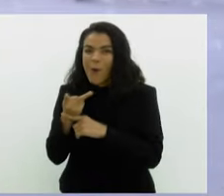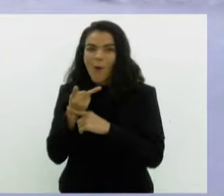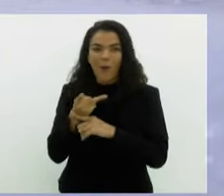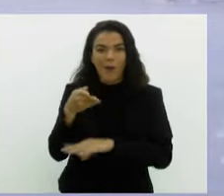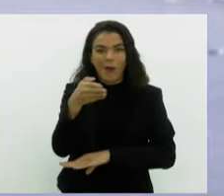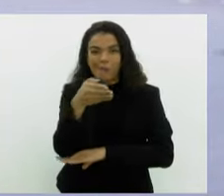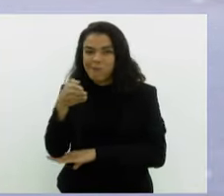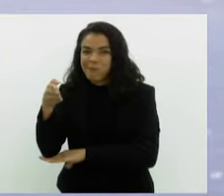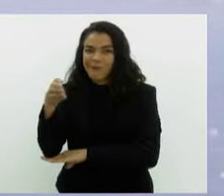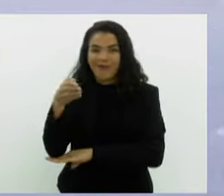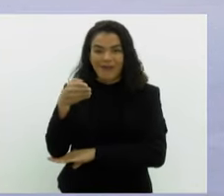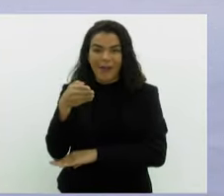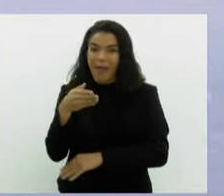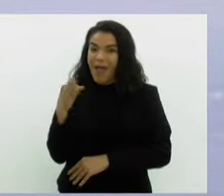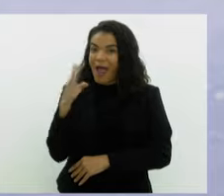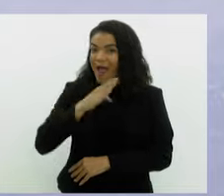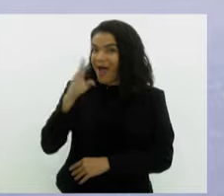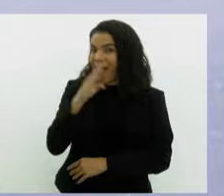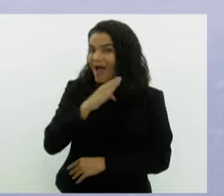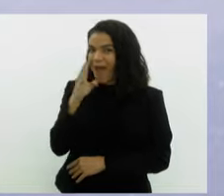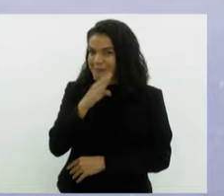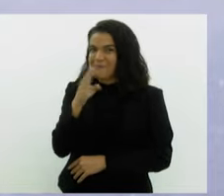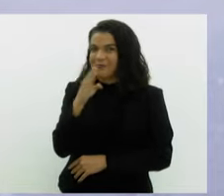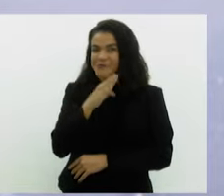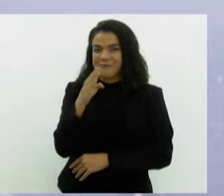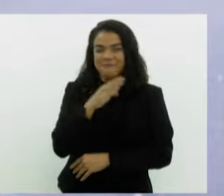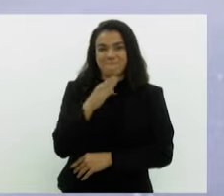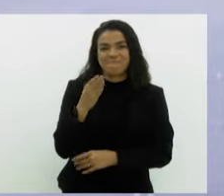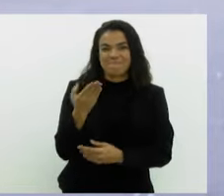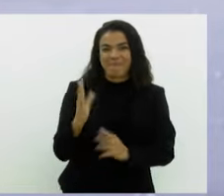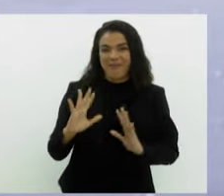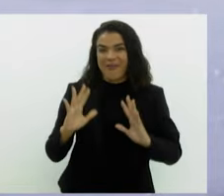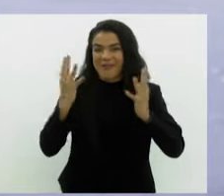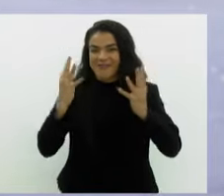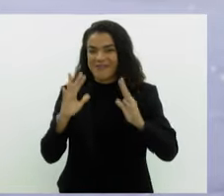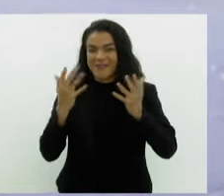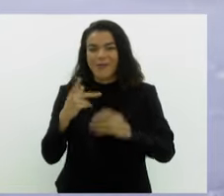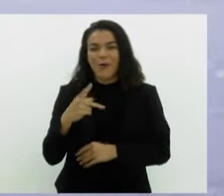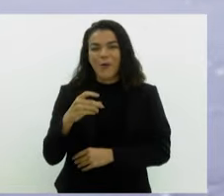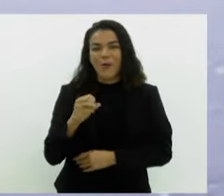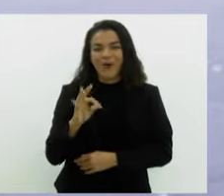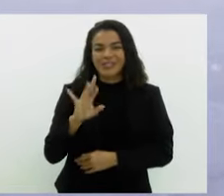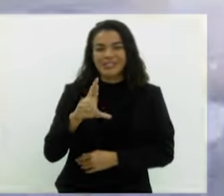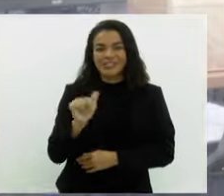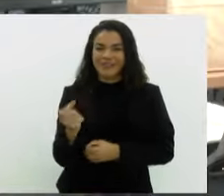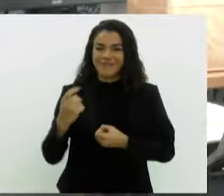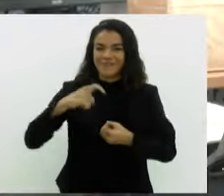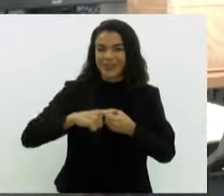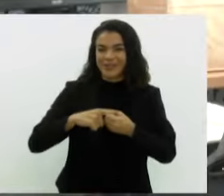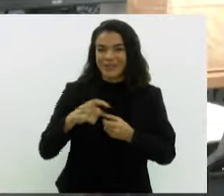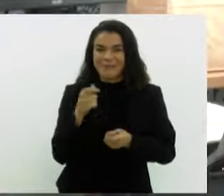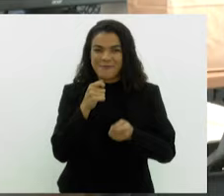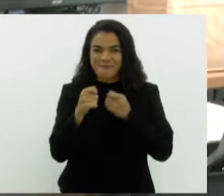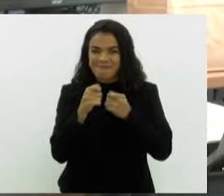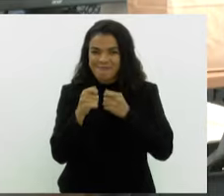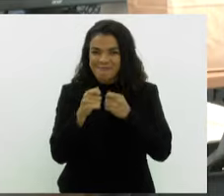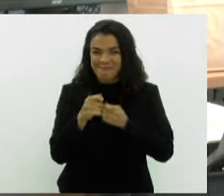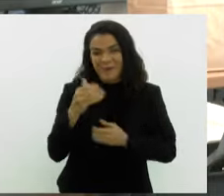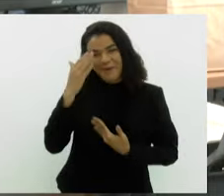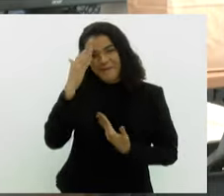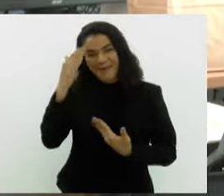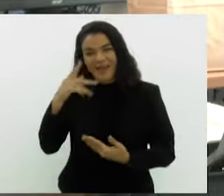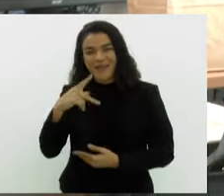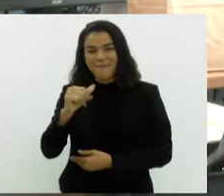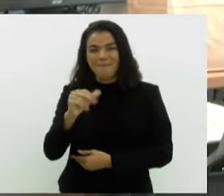no Rio de Janeiro, é melhor correr para não ficar de fora desses grandes eventos. Rotira, voltamos com você no estúdio. Obrigada, Paulo Vitor.